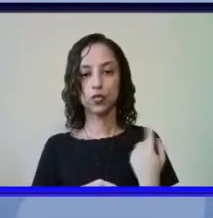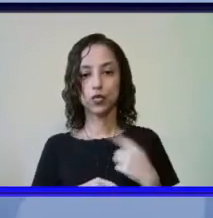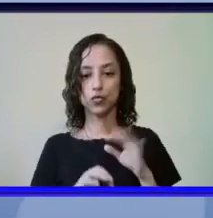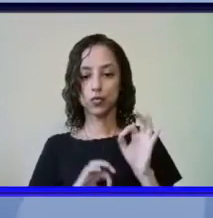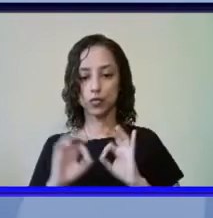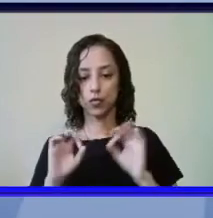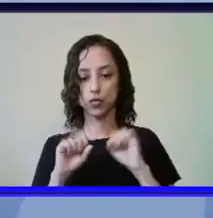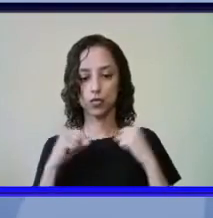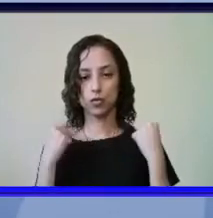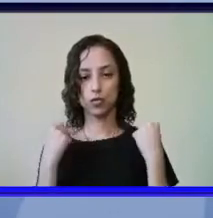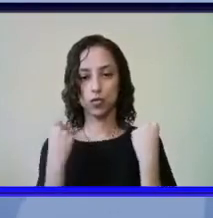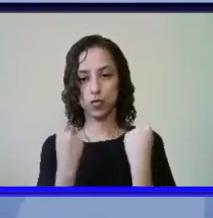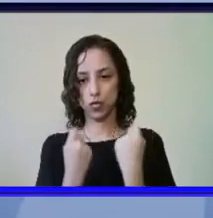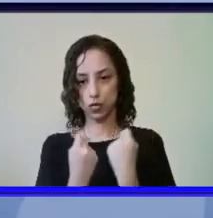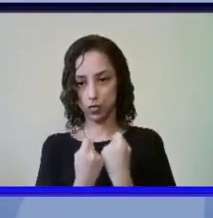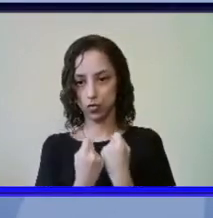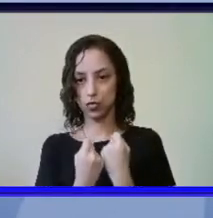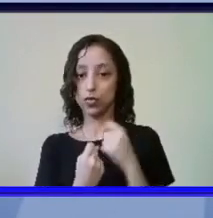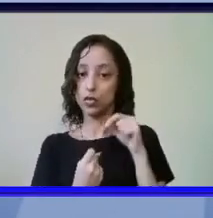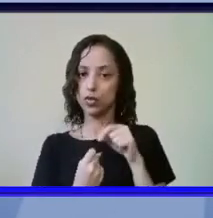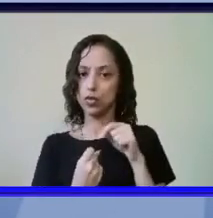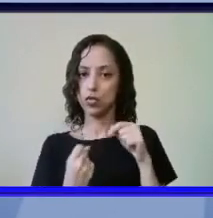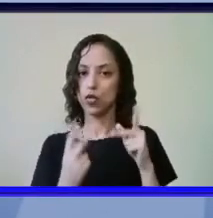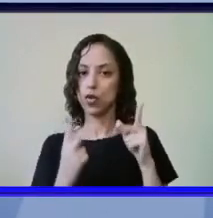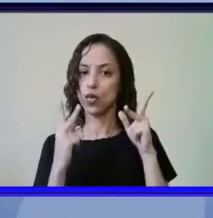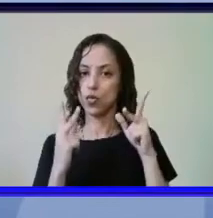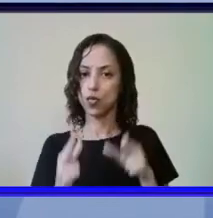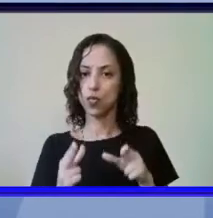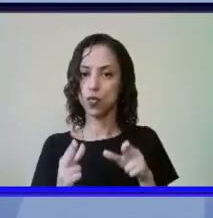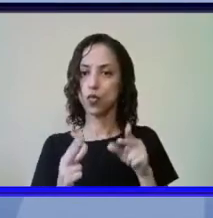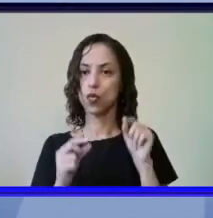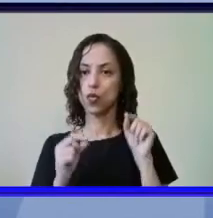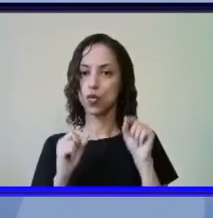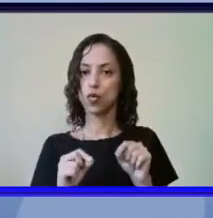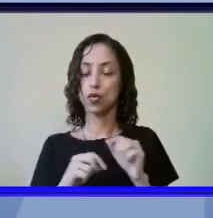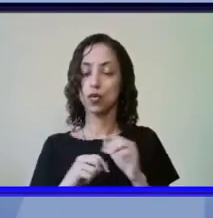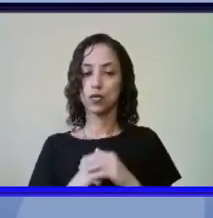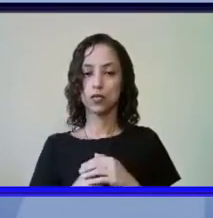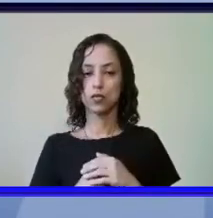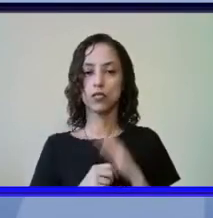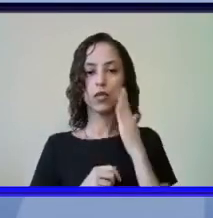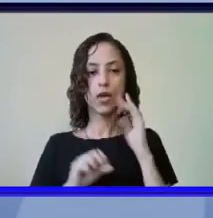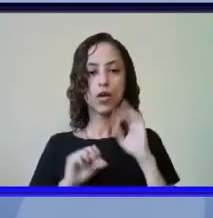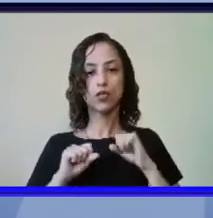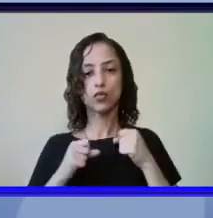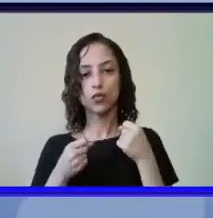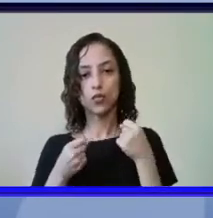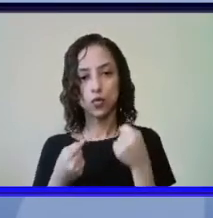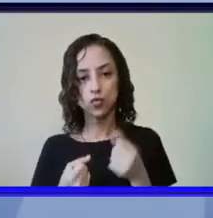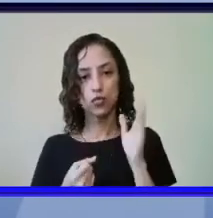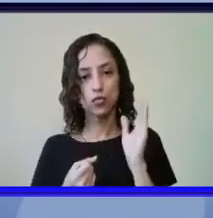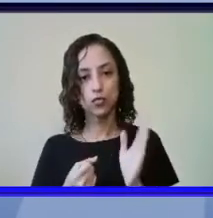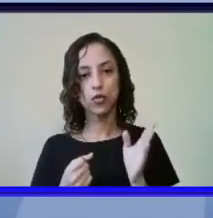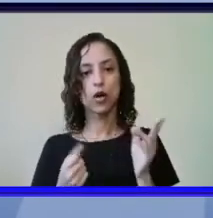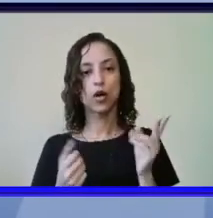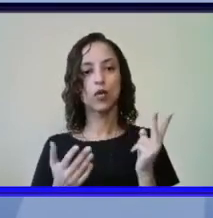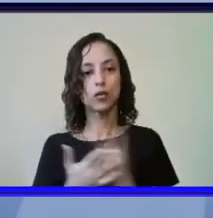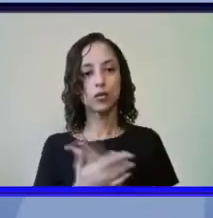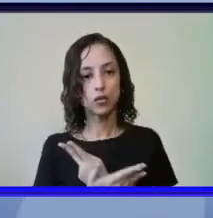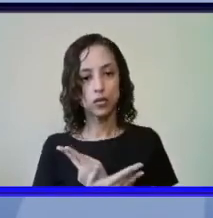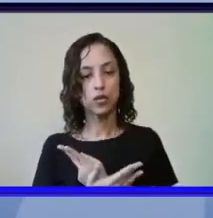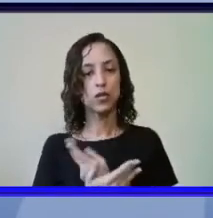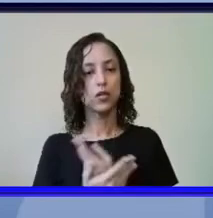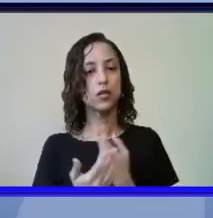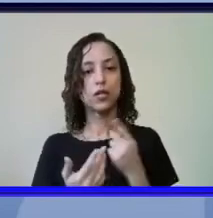Iguaçu isso foi unânime em reconhecer o esforço que foi feito e unânime